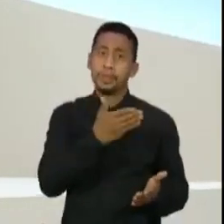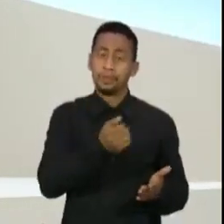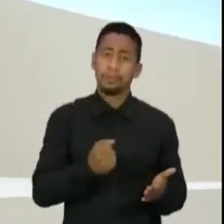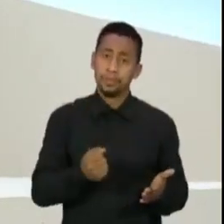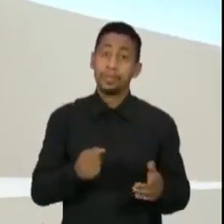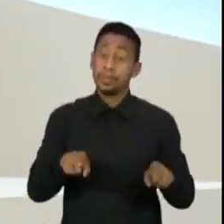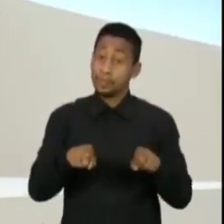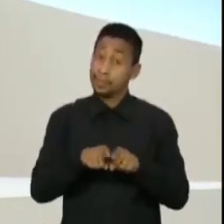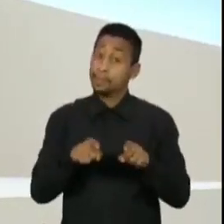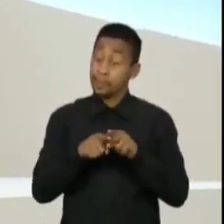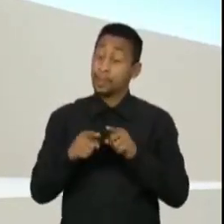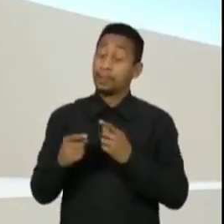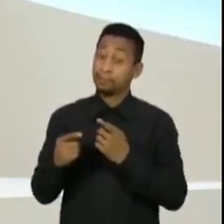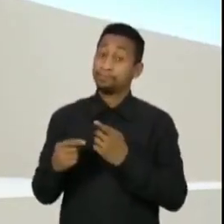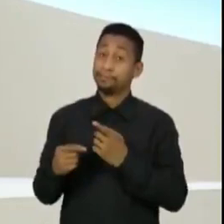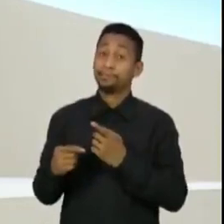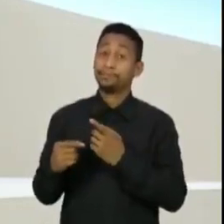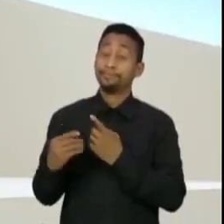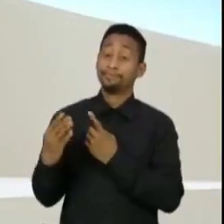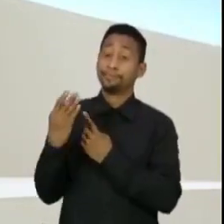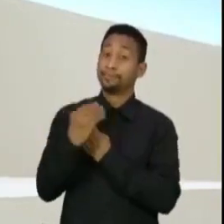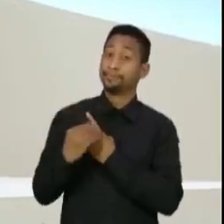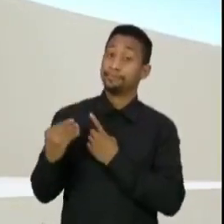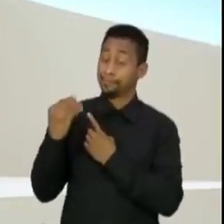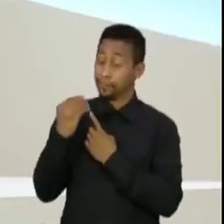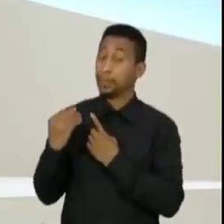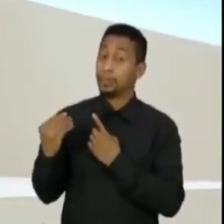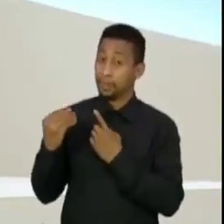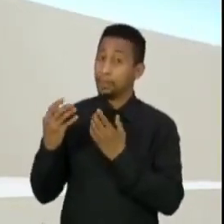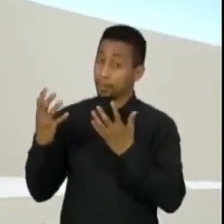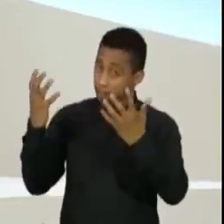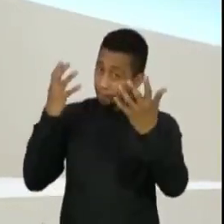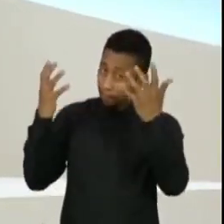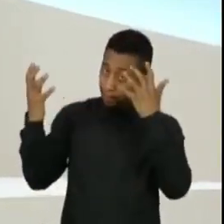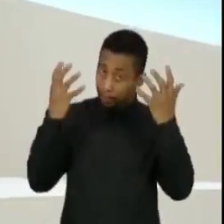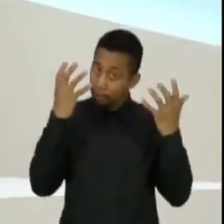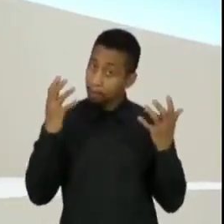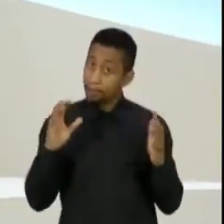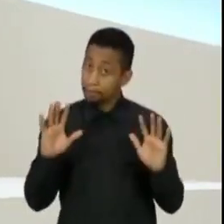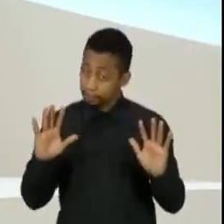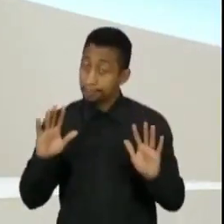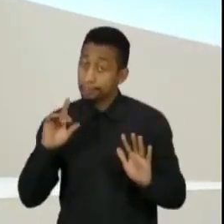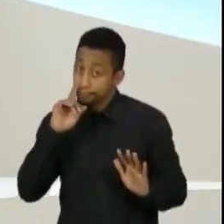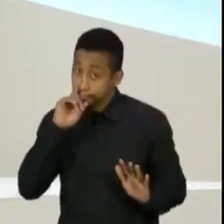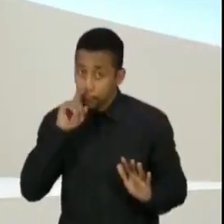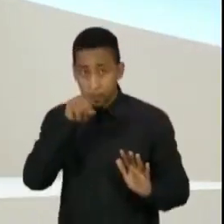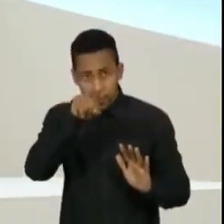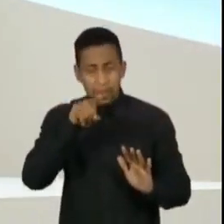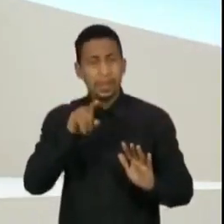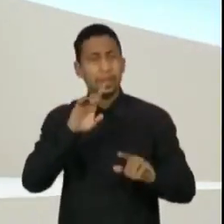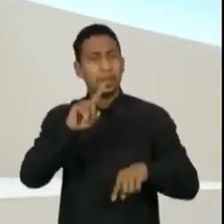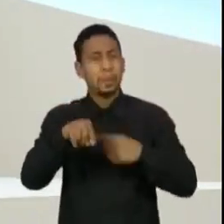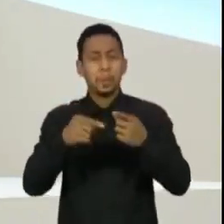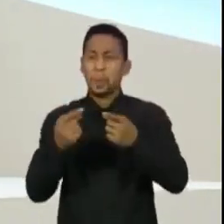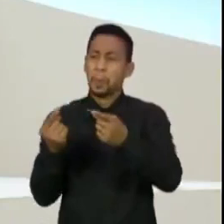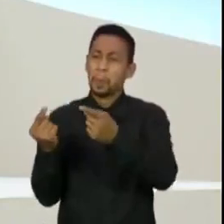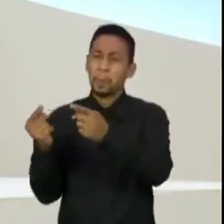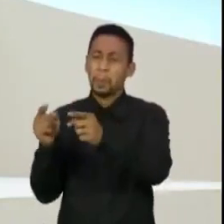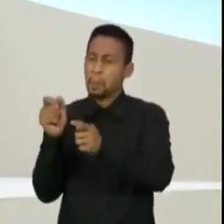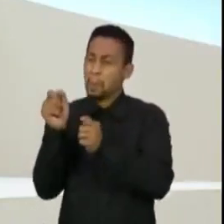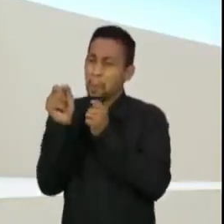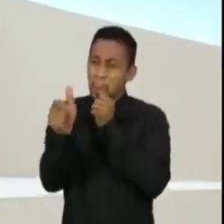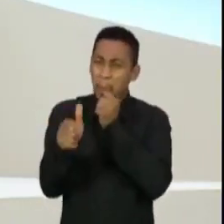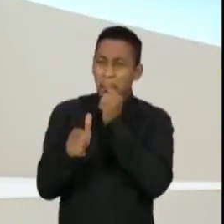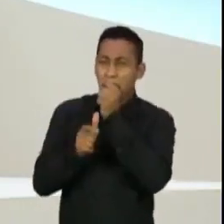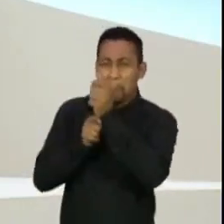violência psicológica. Mas o senhor mesmo, há dois anos, o senhor desferiu ataques verbais bastante